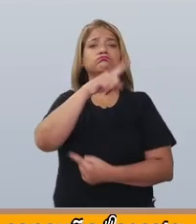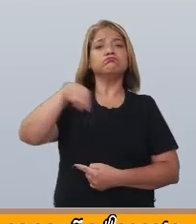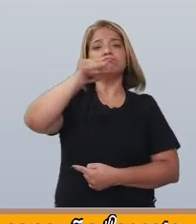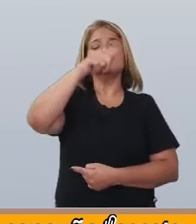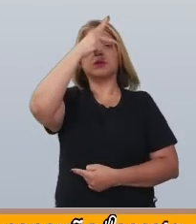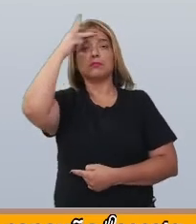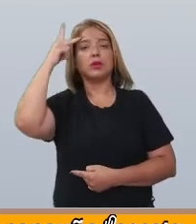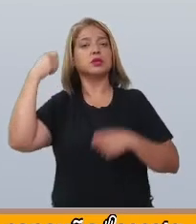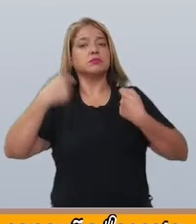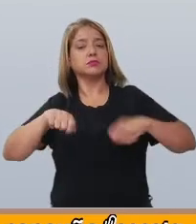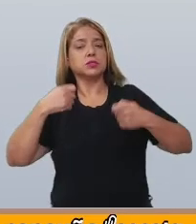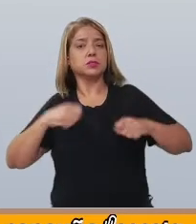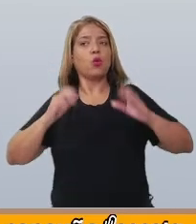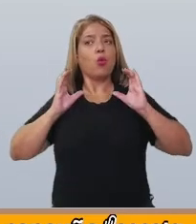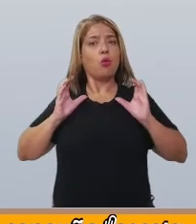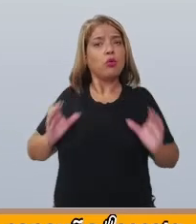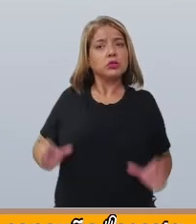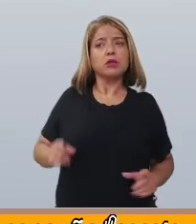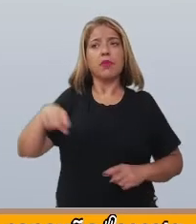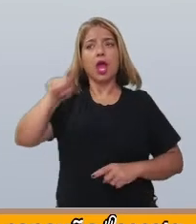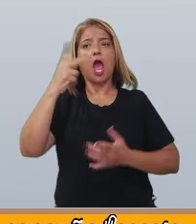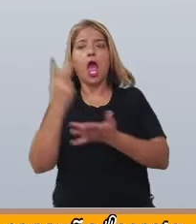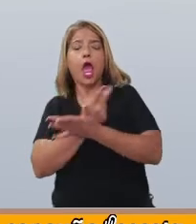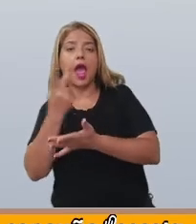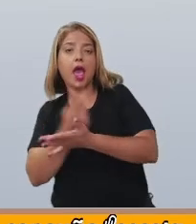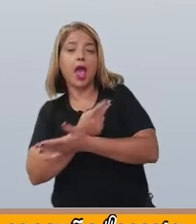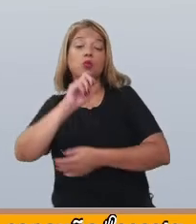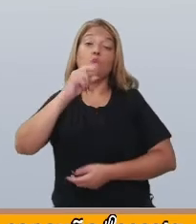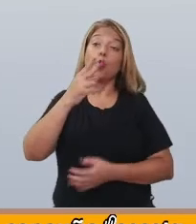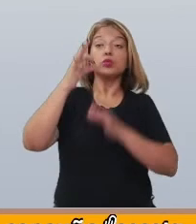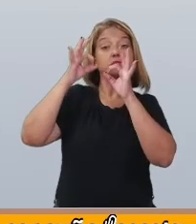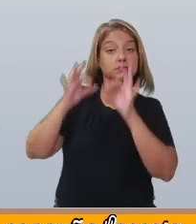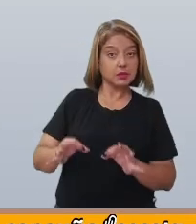comportamento errado ou correto.